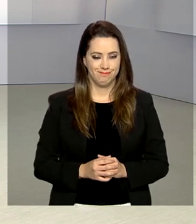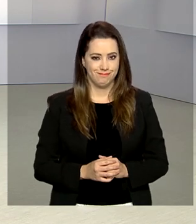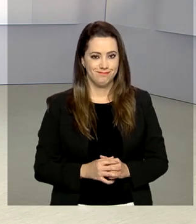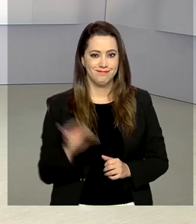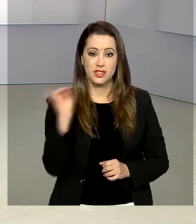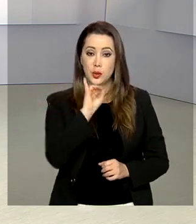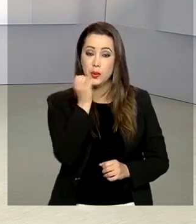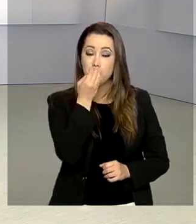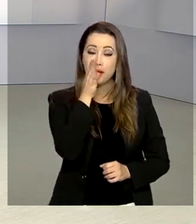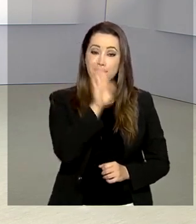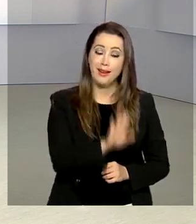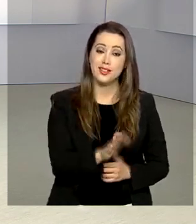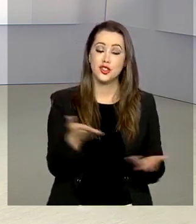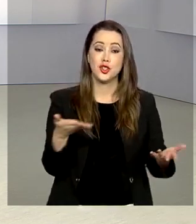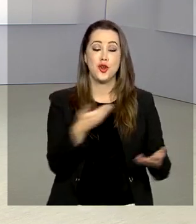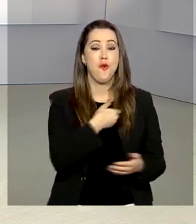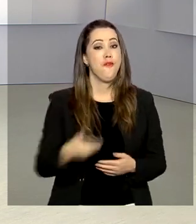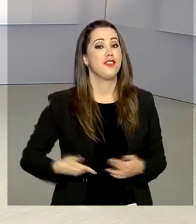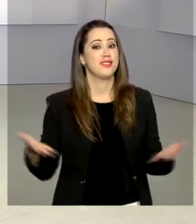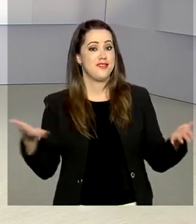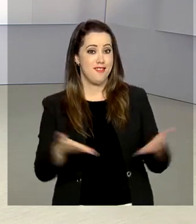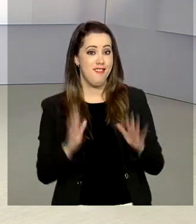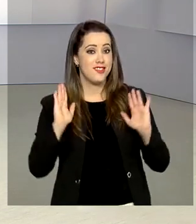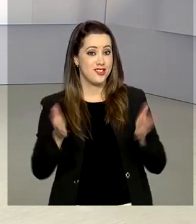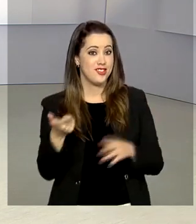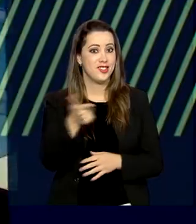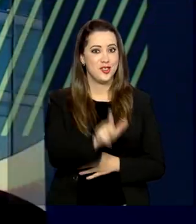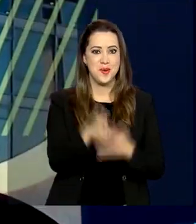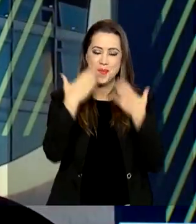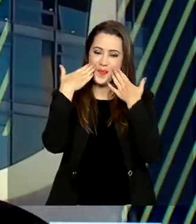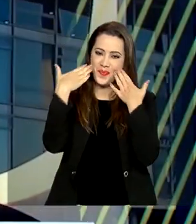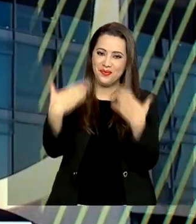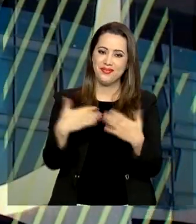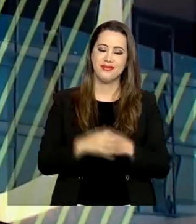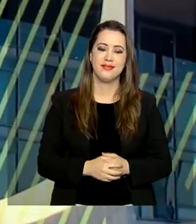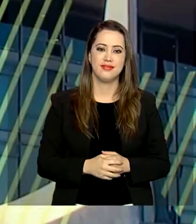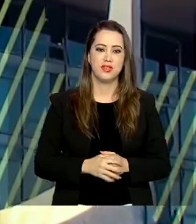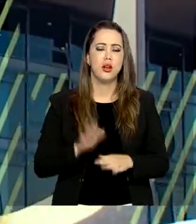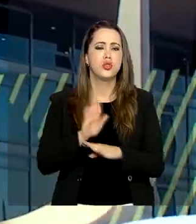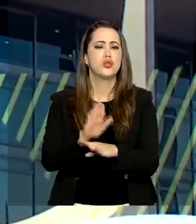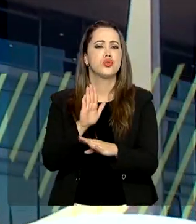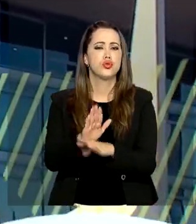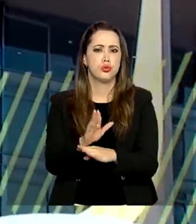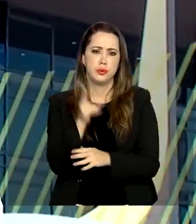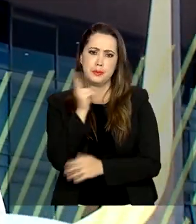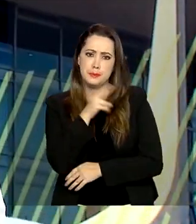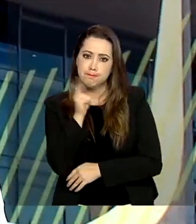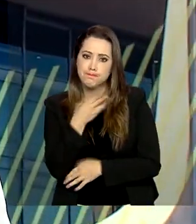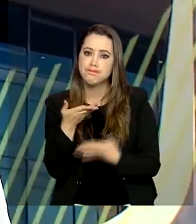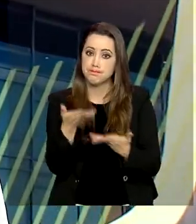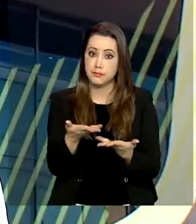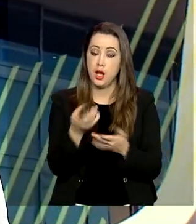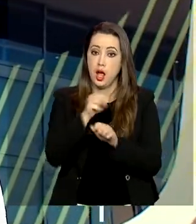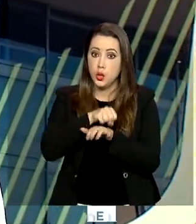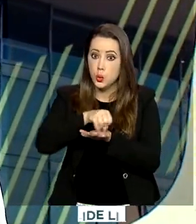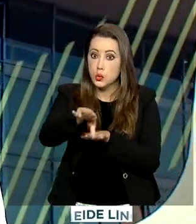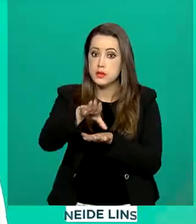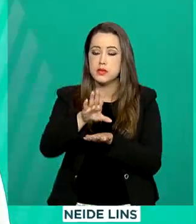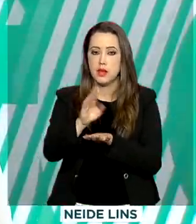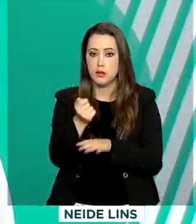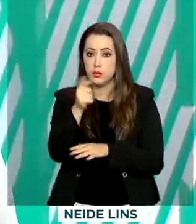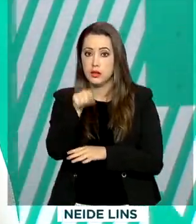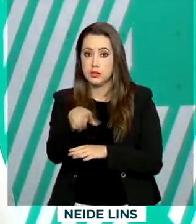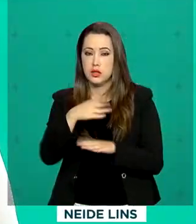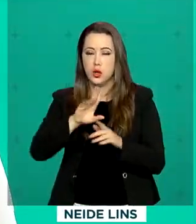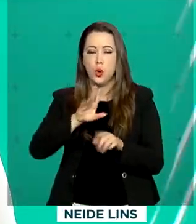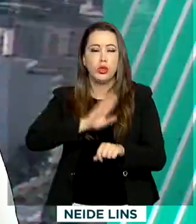Olá, boa tarde. O governo agora já está de volta. Auxílio emergencial. Será anunciada daqui a pouco